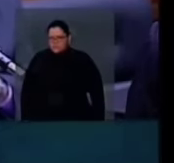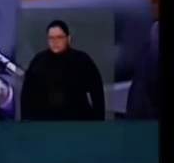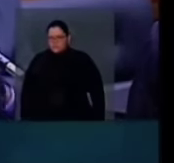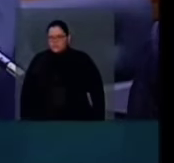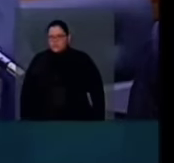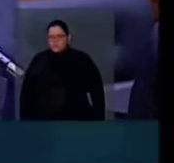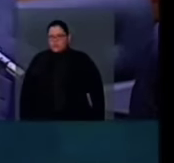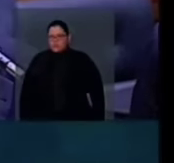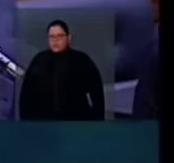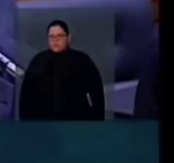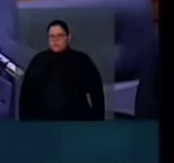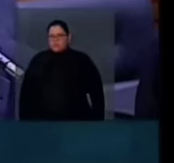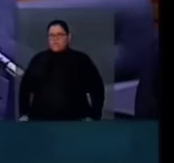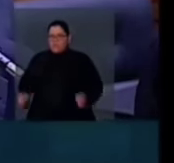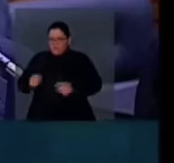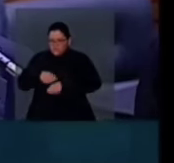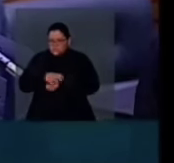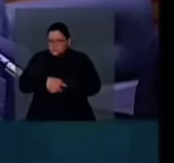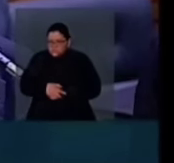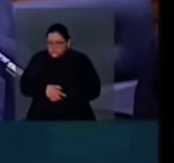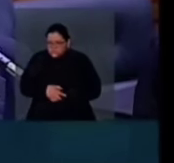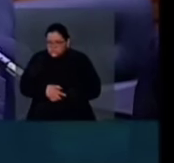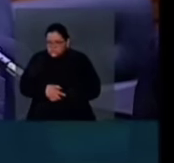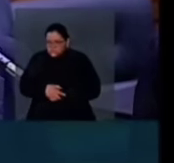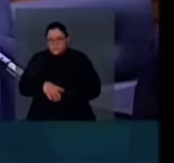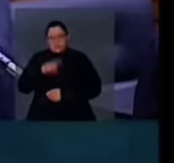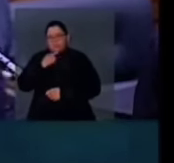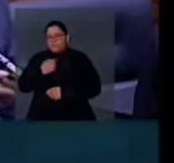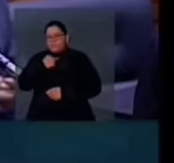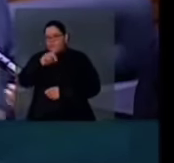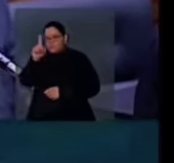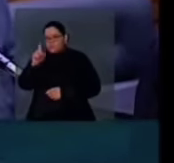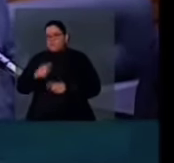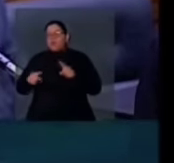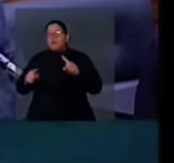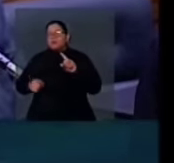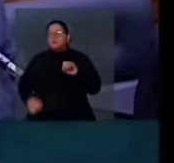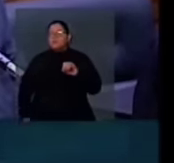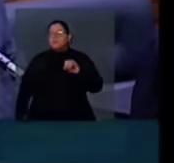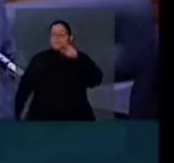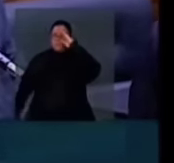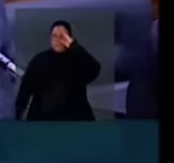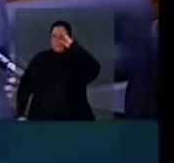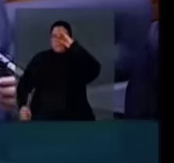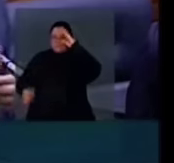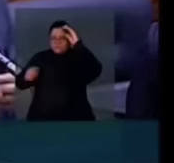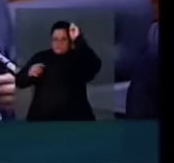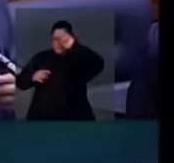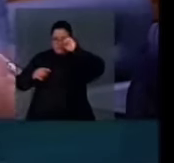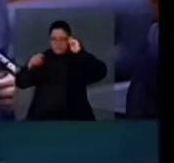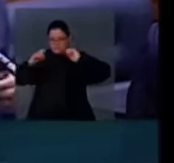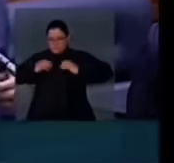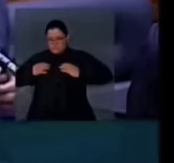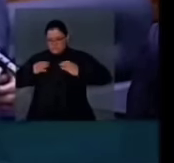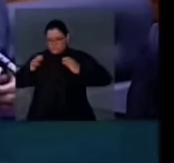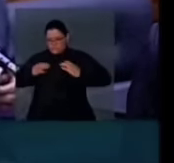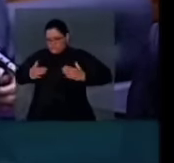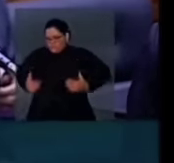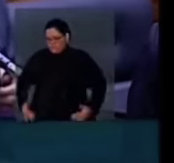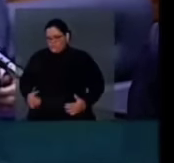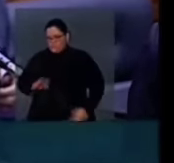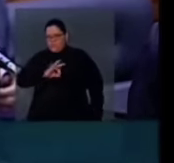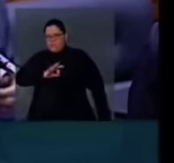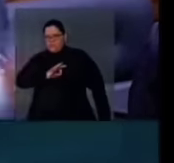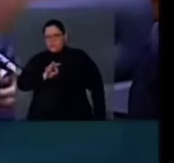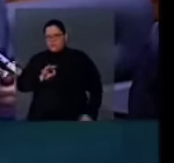Mas se o militar tem o direito de estar fardado aqui e o regimento não permite,